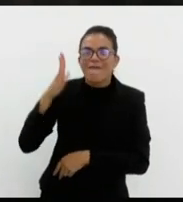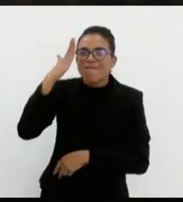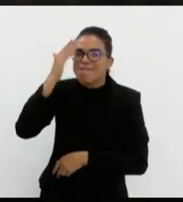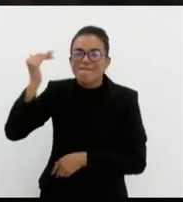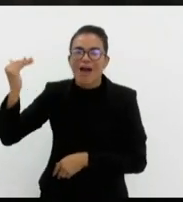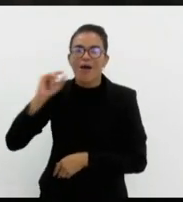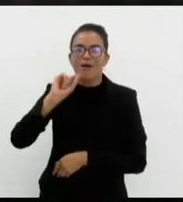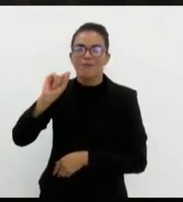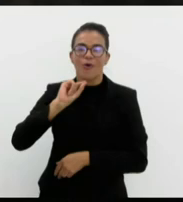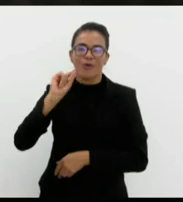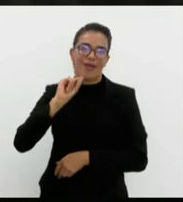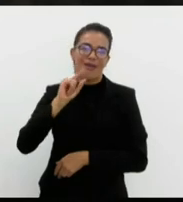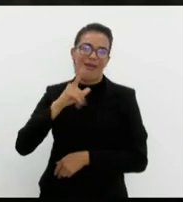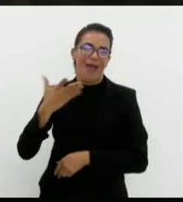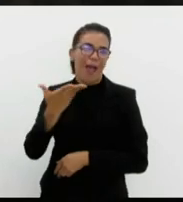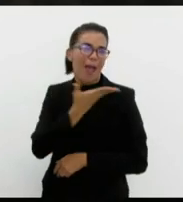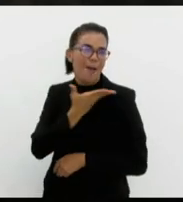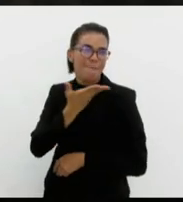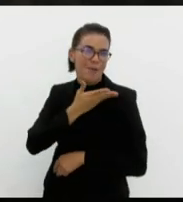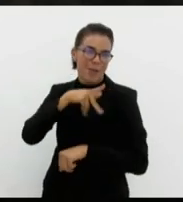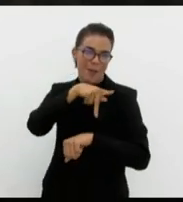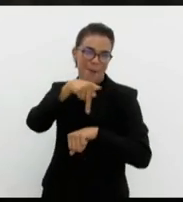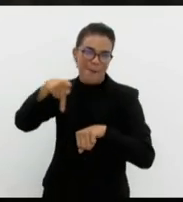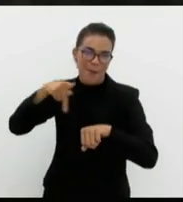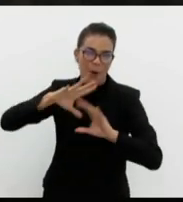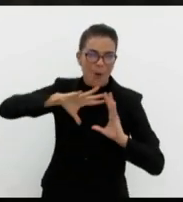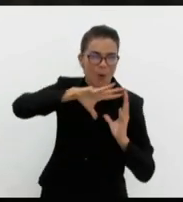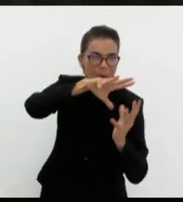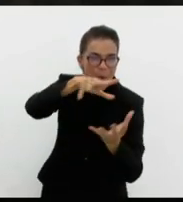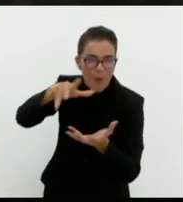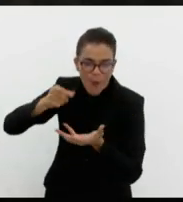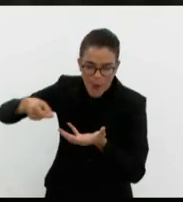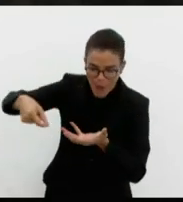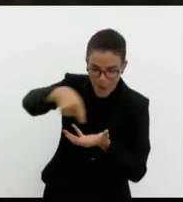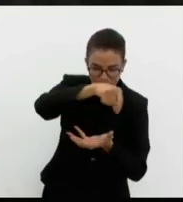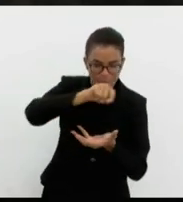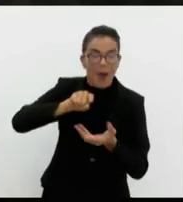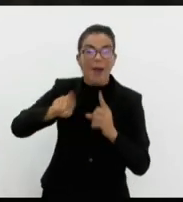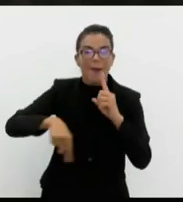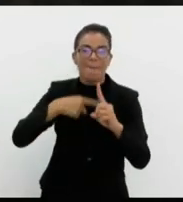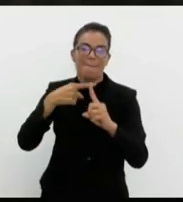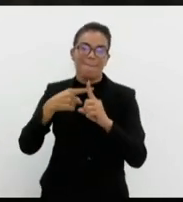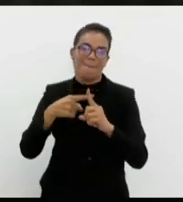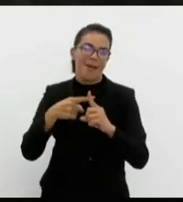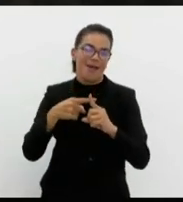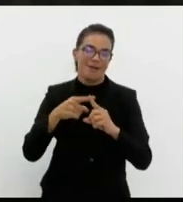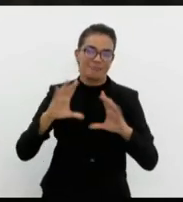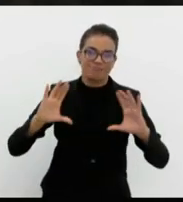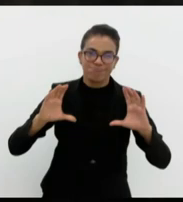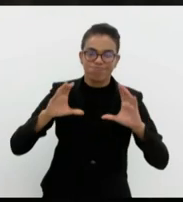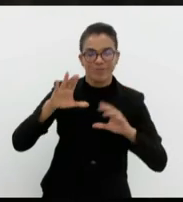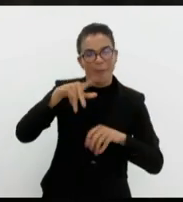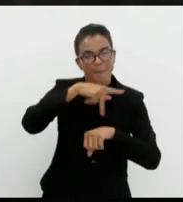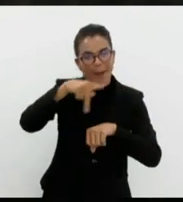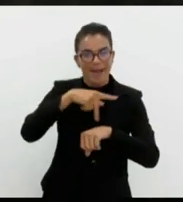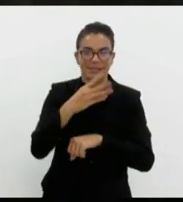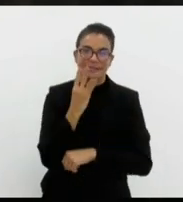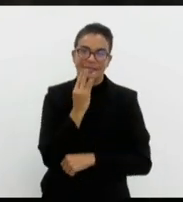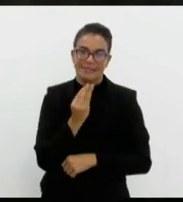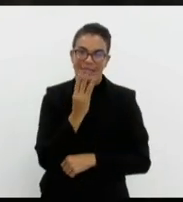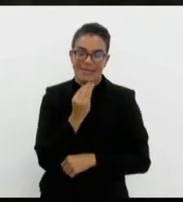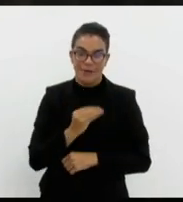de todos os povos, incluindo aí o Estado de Israel. Em nome de milhões